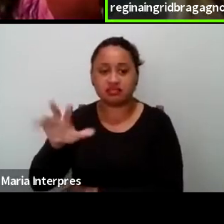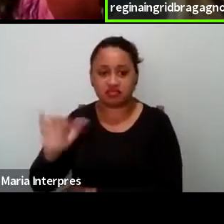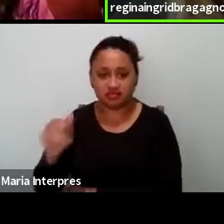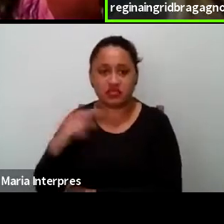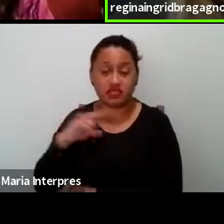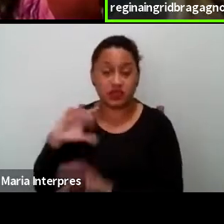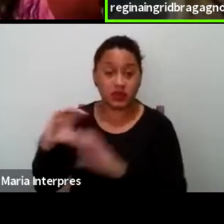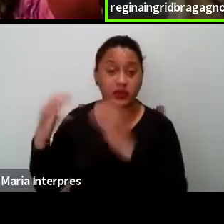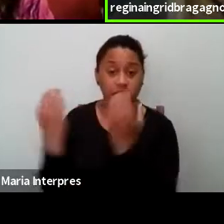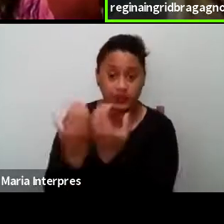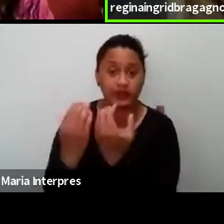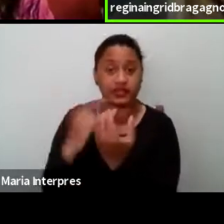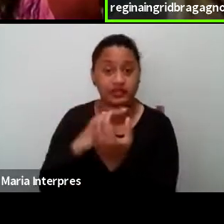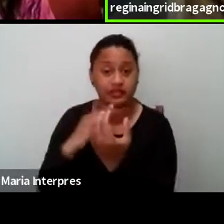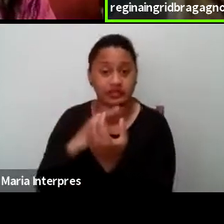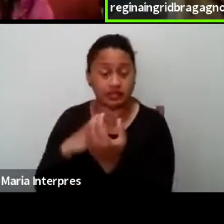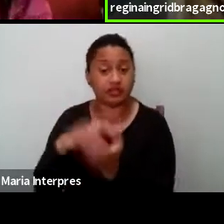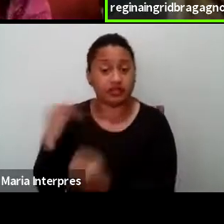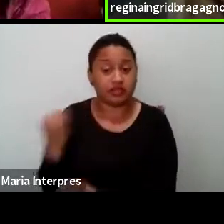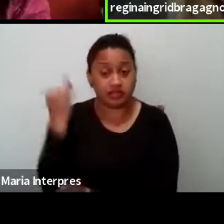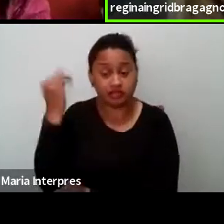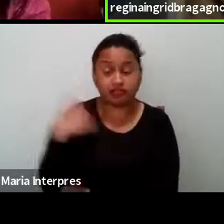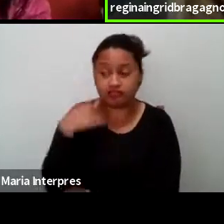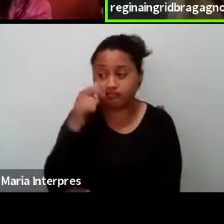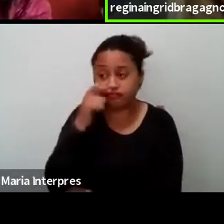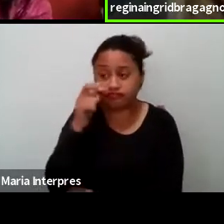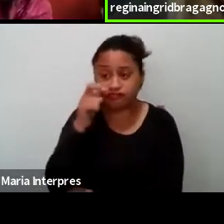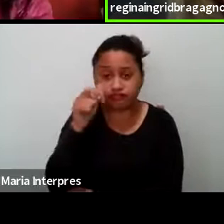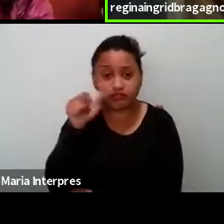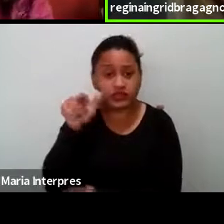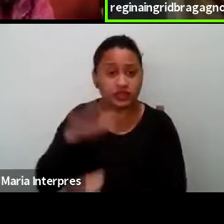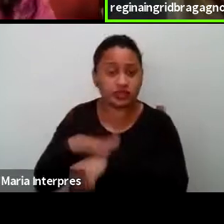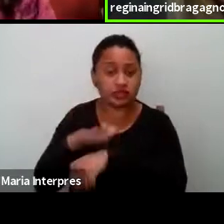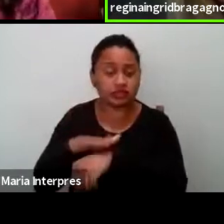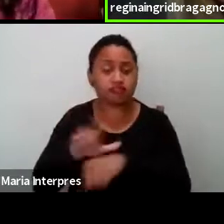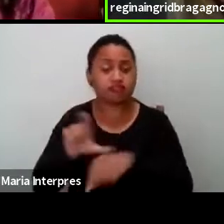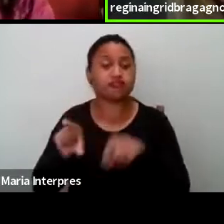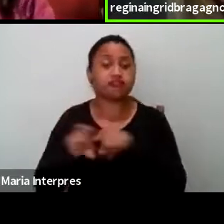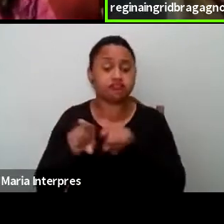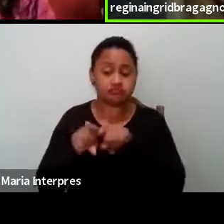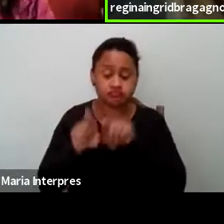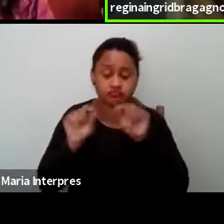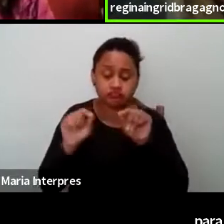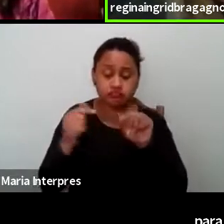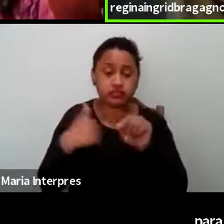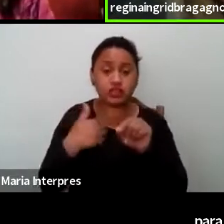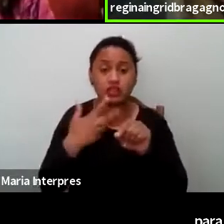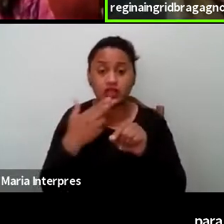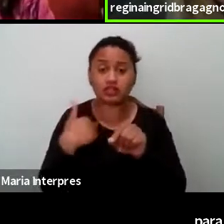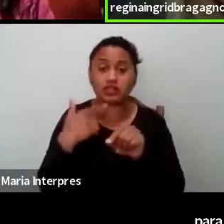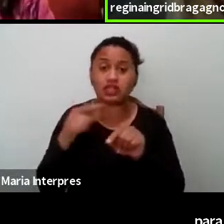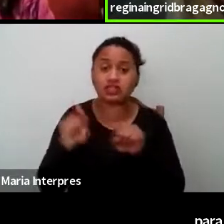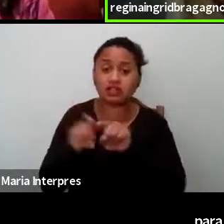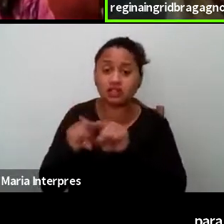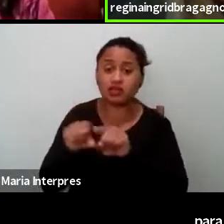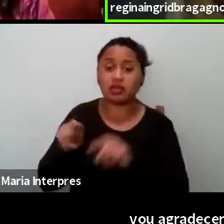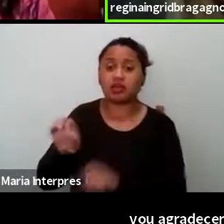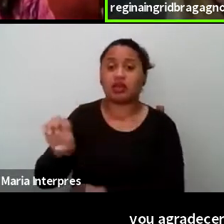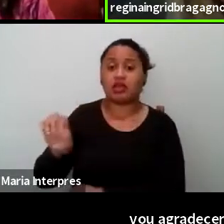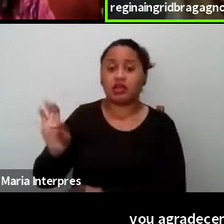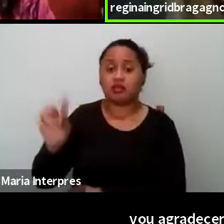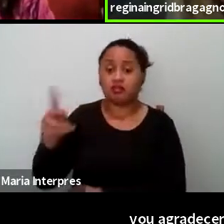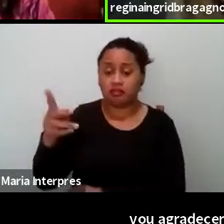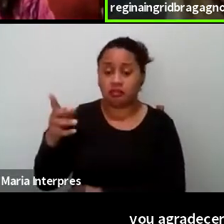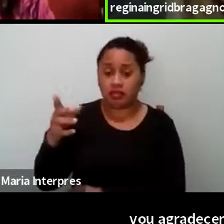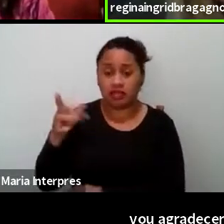Antropologia. Foi bem importante eu ouvi-la naquele momento. Eu acho que vem muito o encontro do que a Beth gostaria de ouvir nessa interlocução